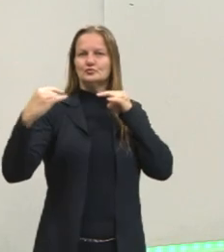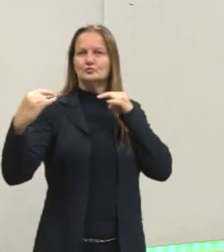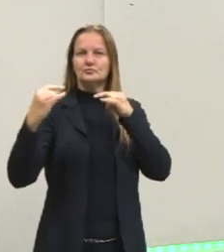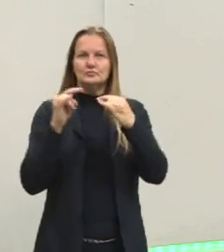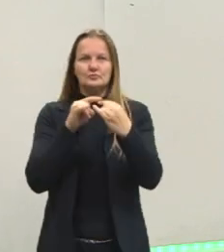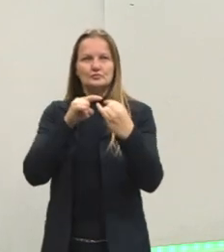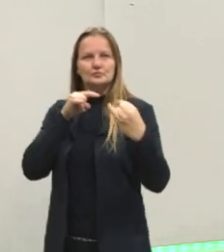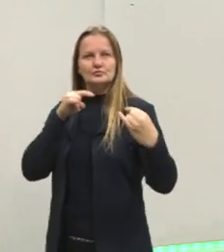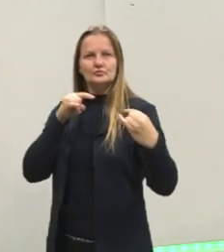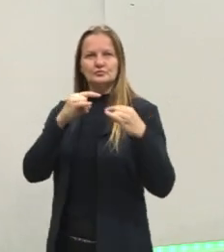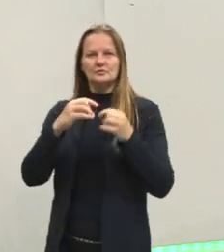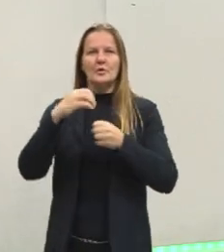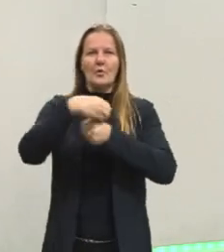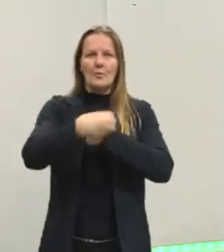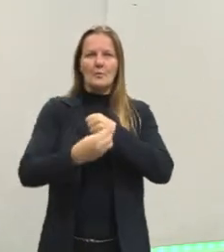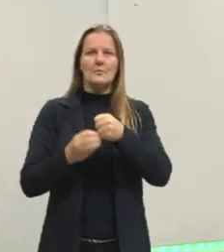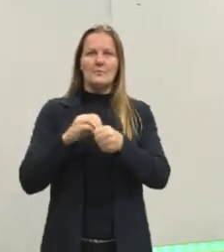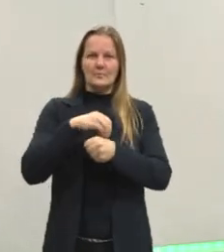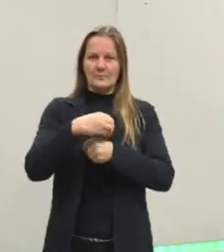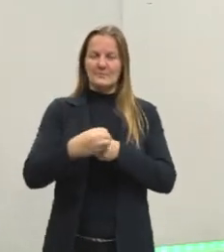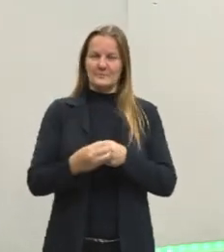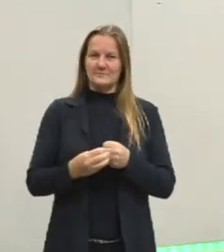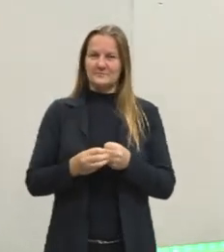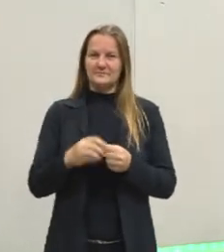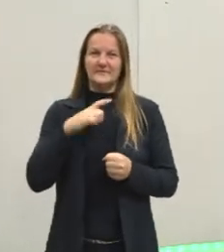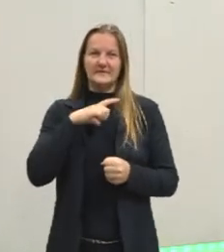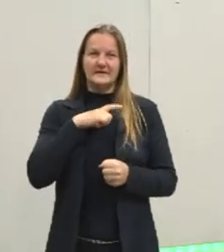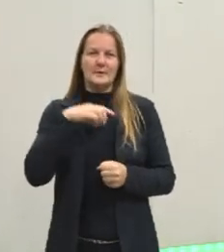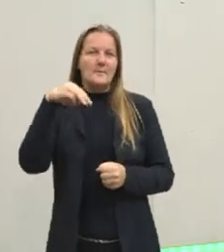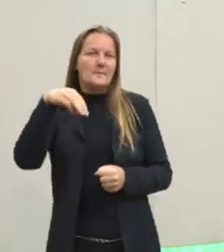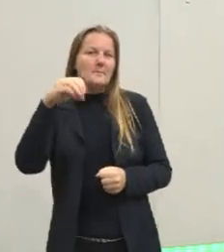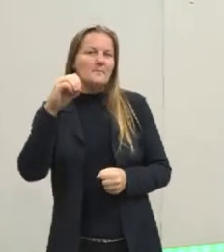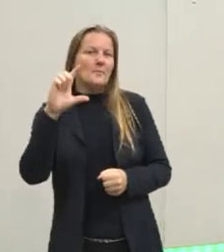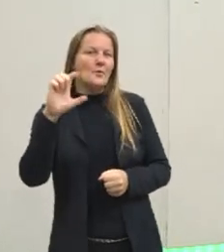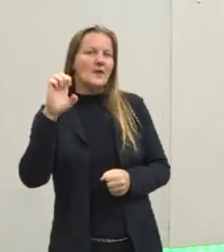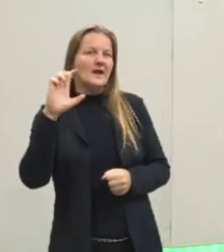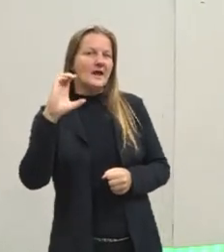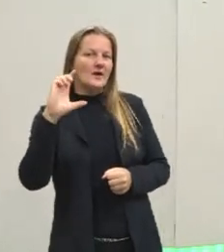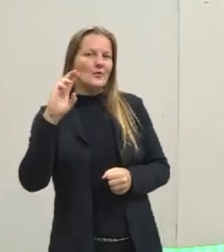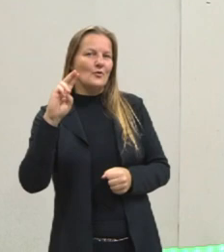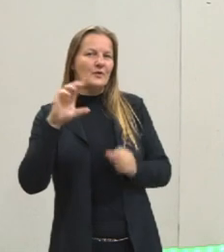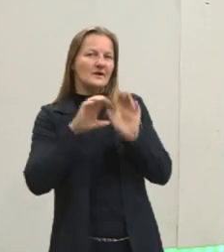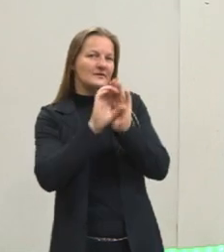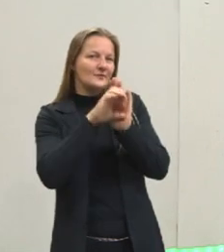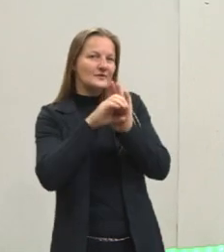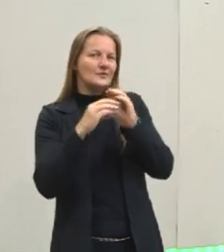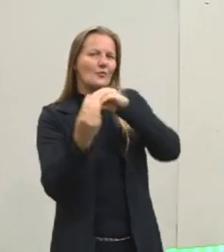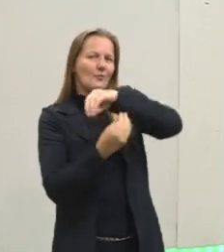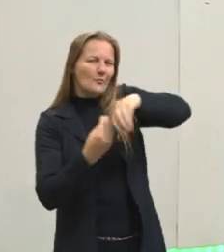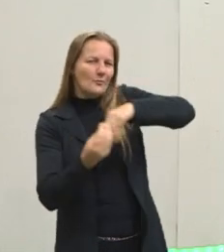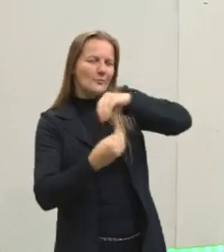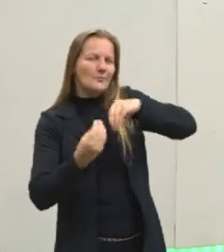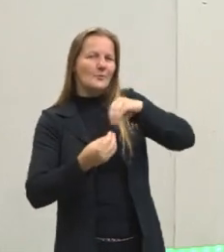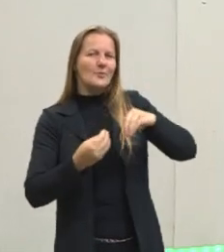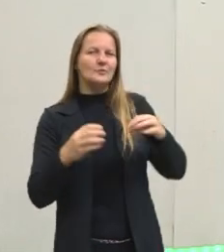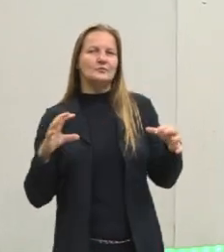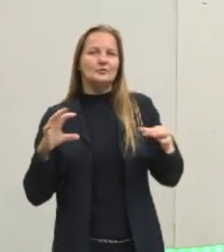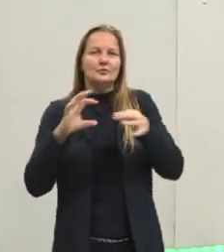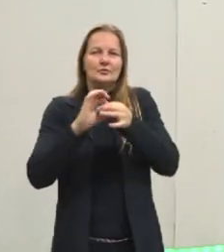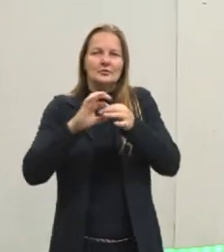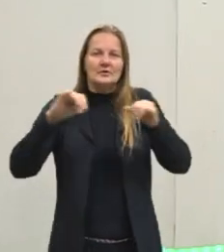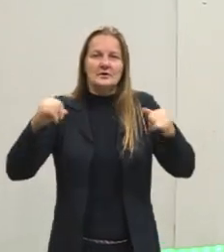entre as moléculas e moléculas, se a gente lembrar lá, são os compostos formados através das ligações